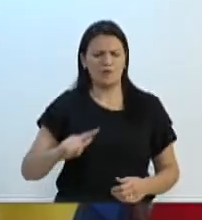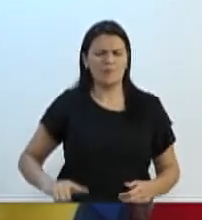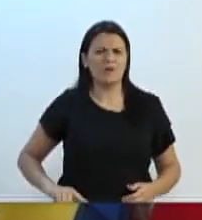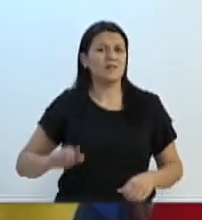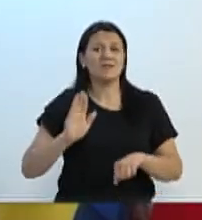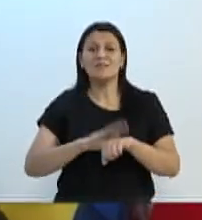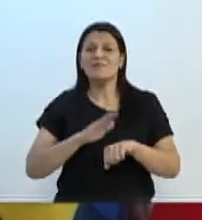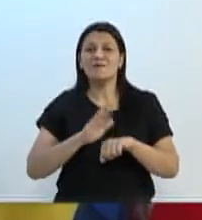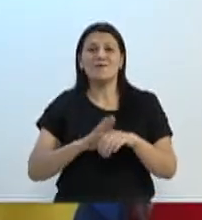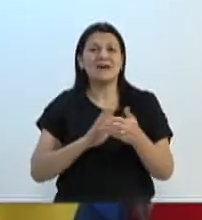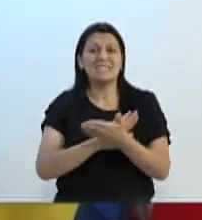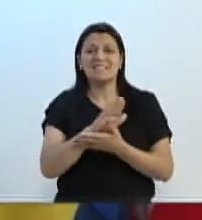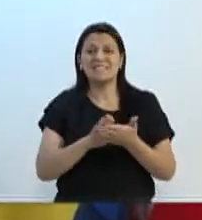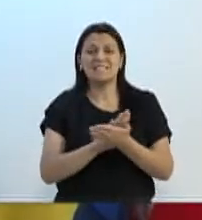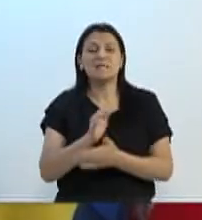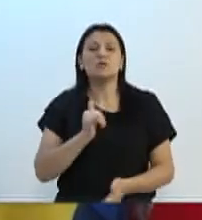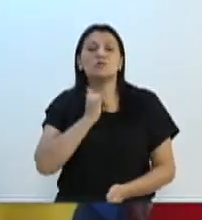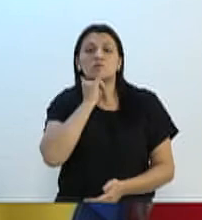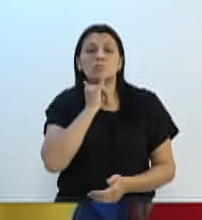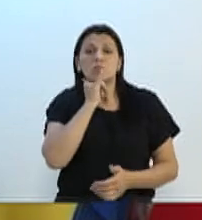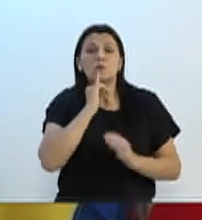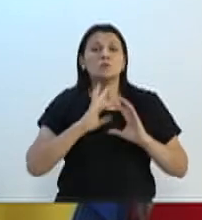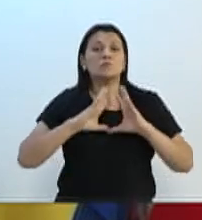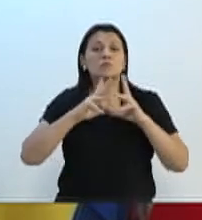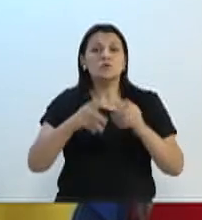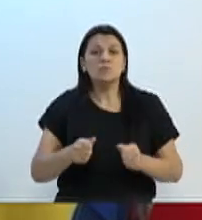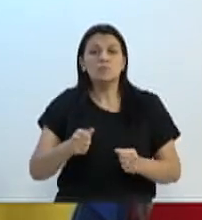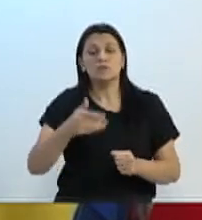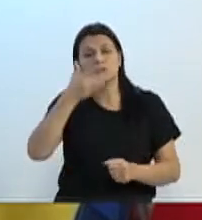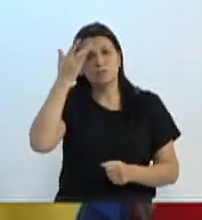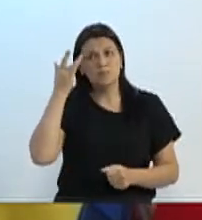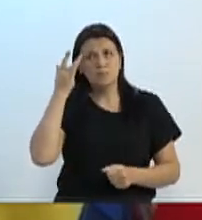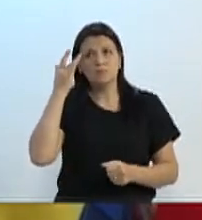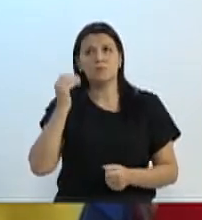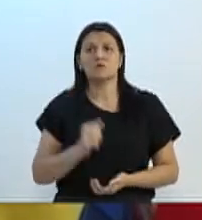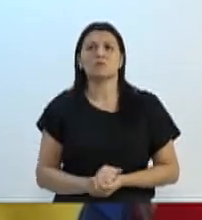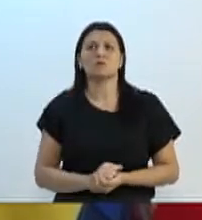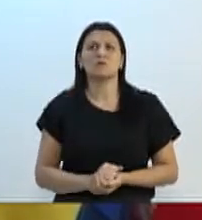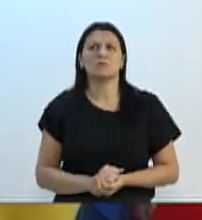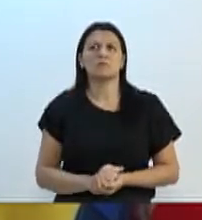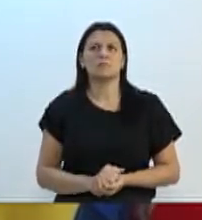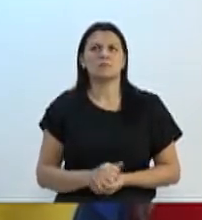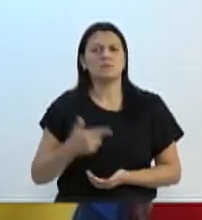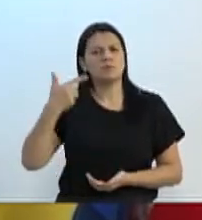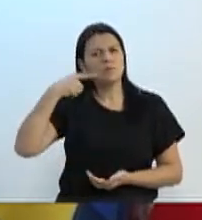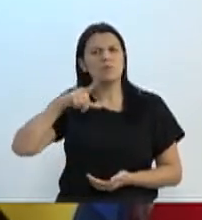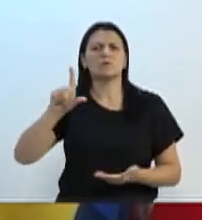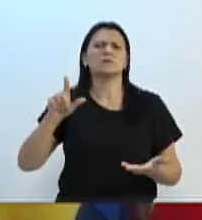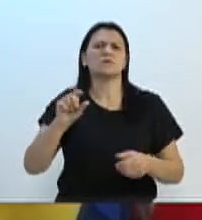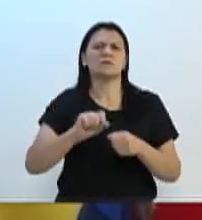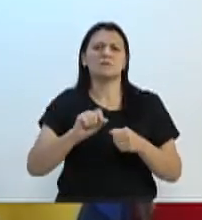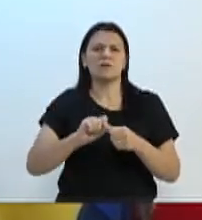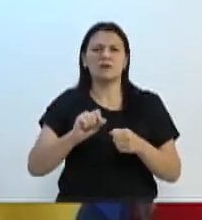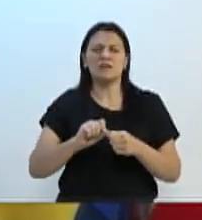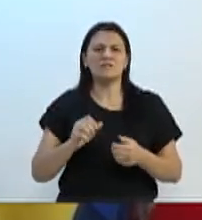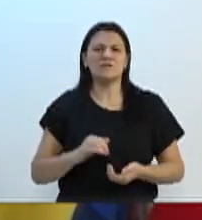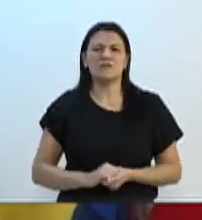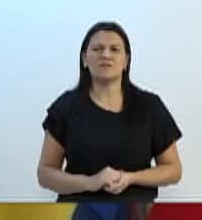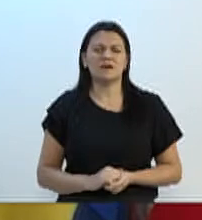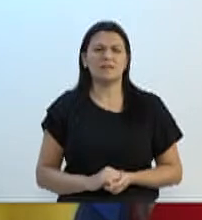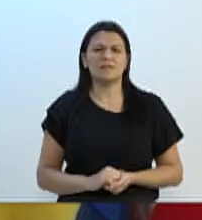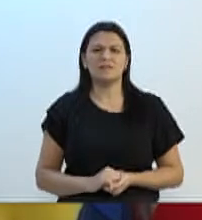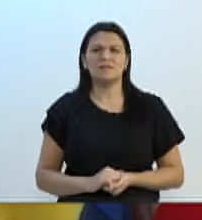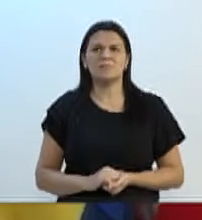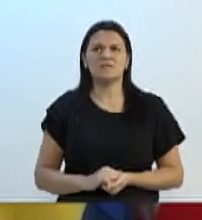público, pô. E os impostos de toda a população de Blumenau, não dá para fazer uma meia dúzia de creche? Quantas creches os outros prefeitos dessa cidade fizeram?